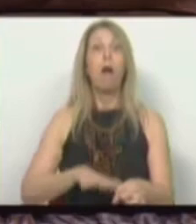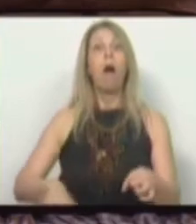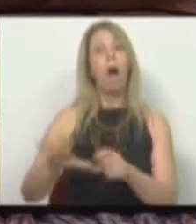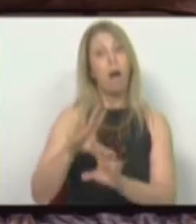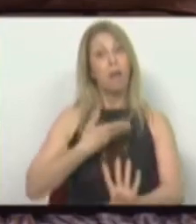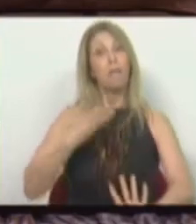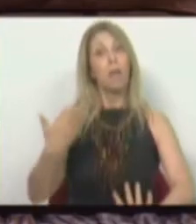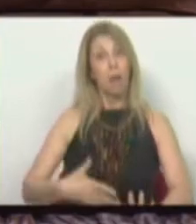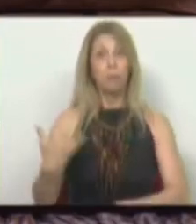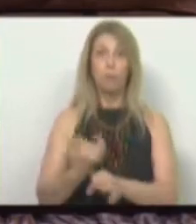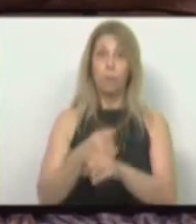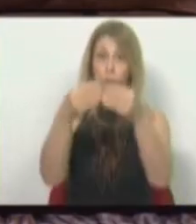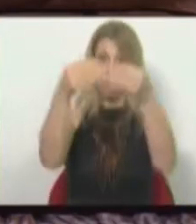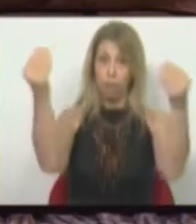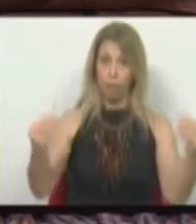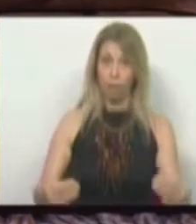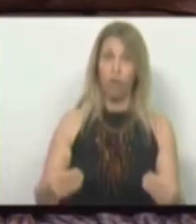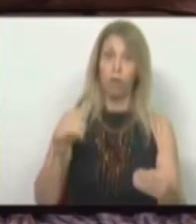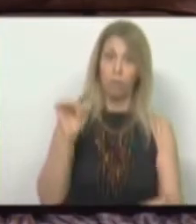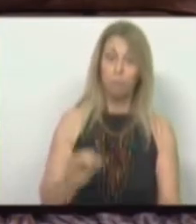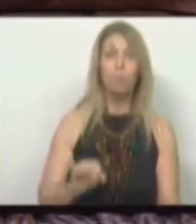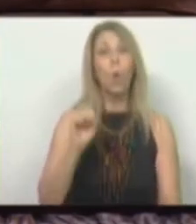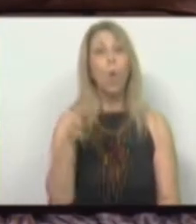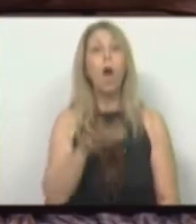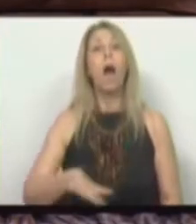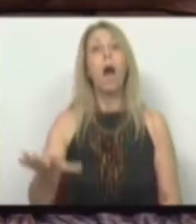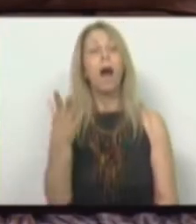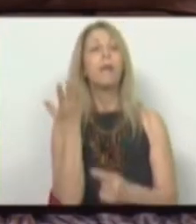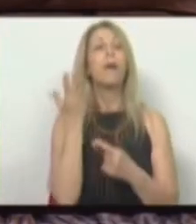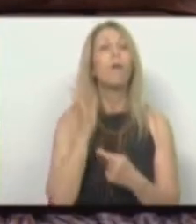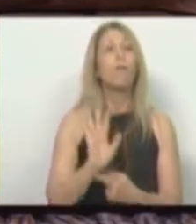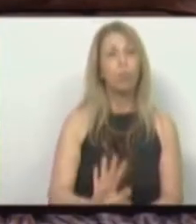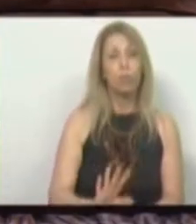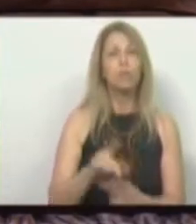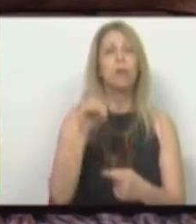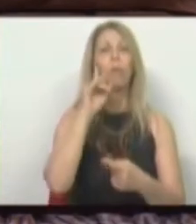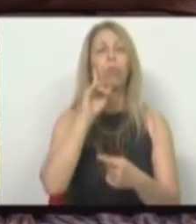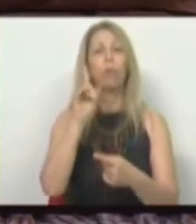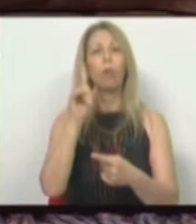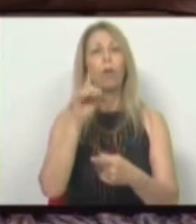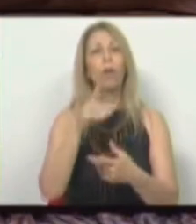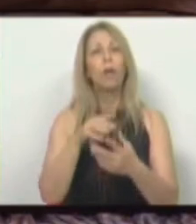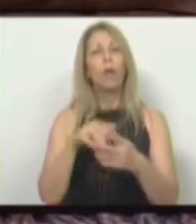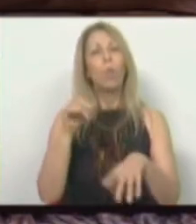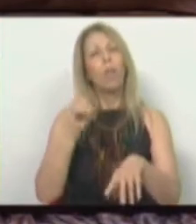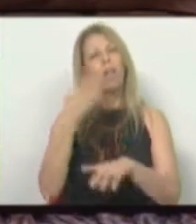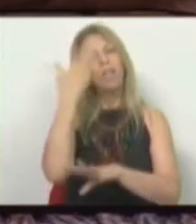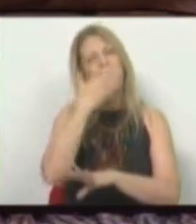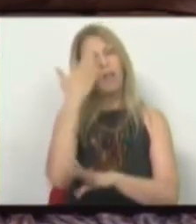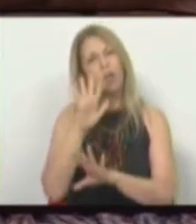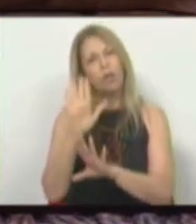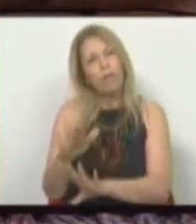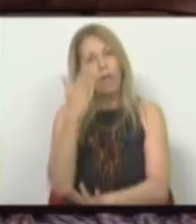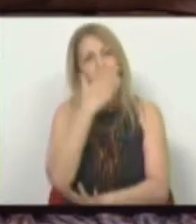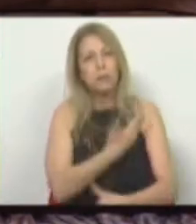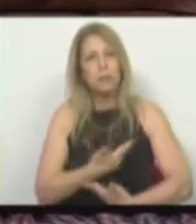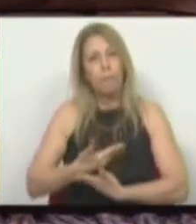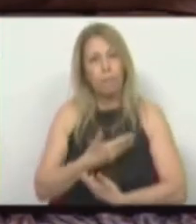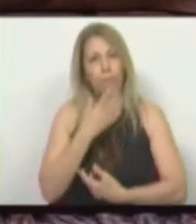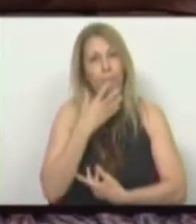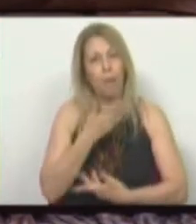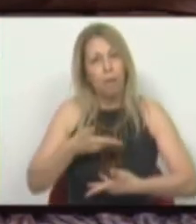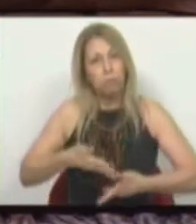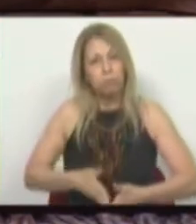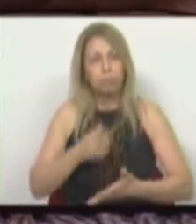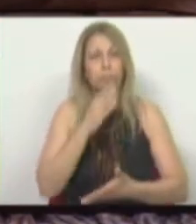trabalhadores das plataformas ou na área, por exemplo, do luto gestacional porque achamos que estão aqui contributos que são essenciais para elevar